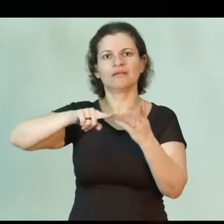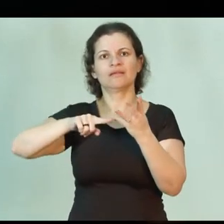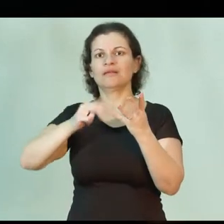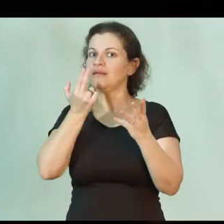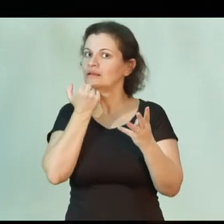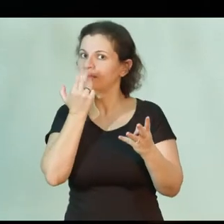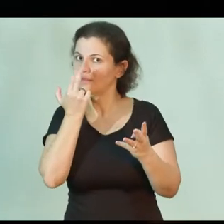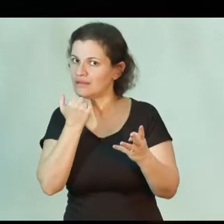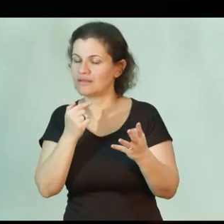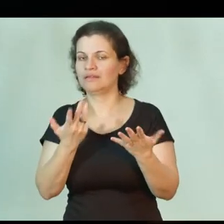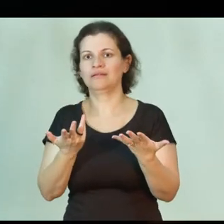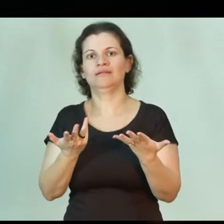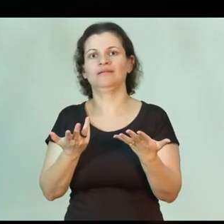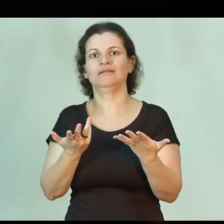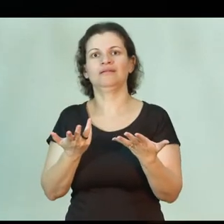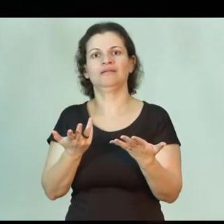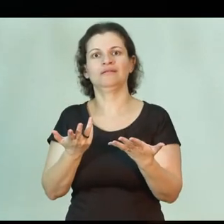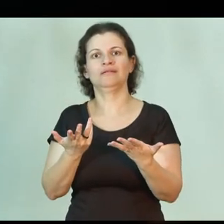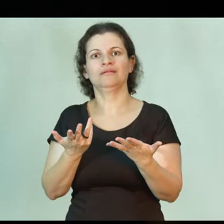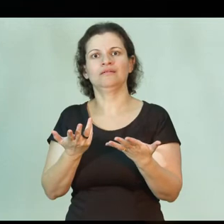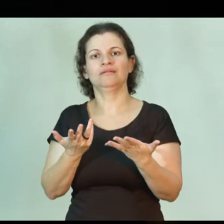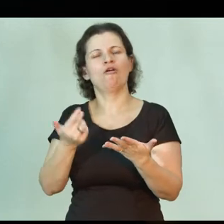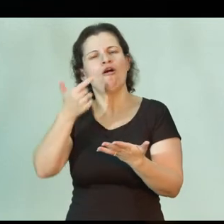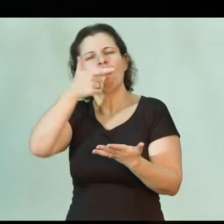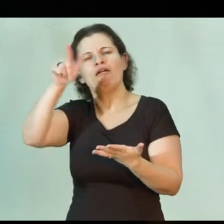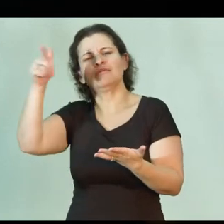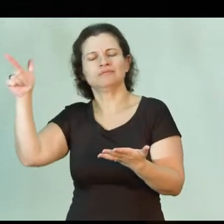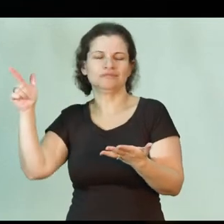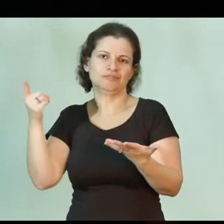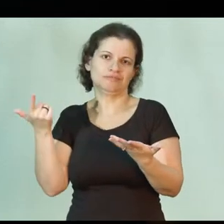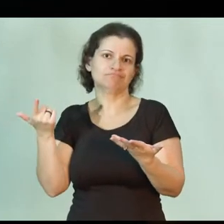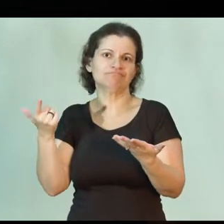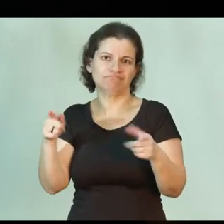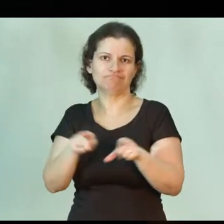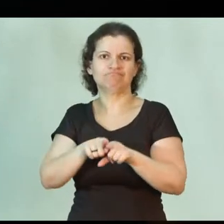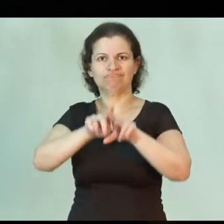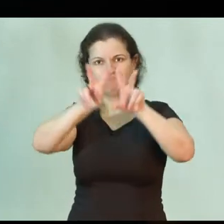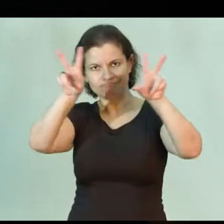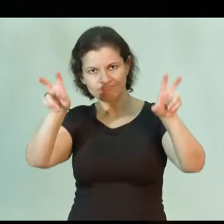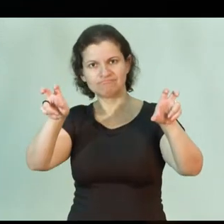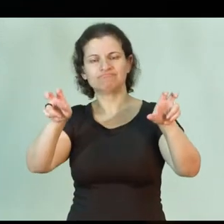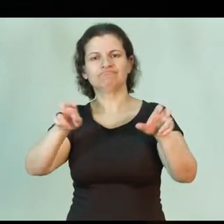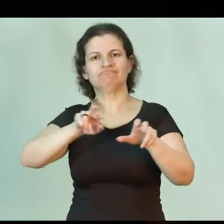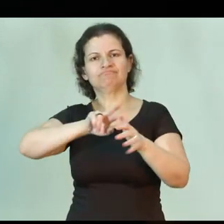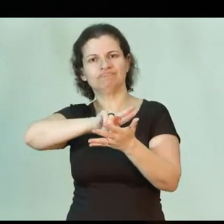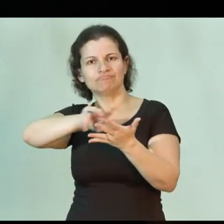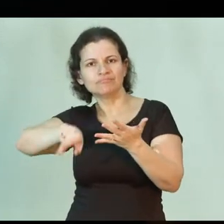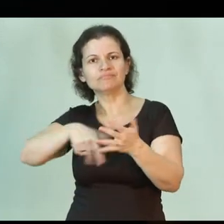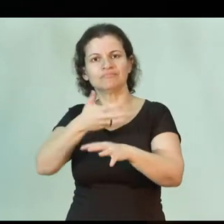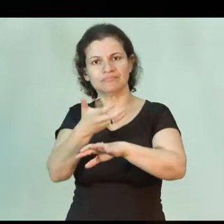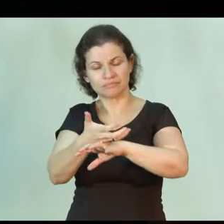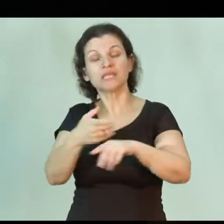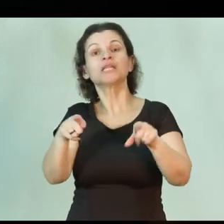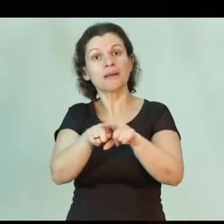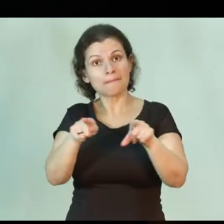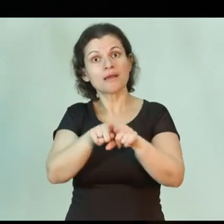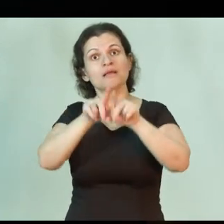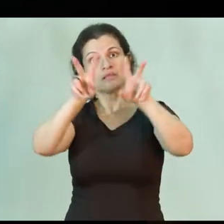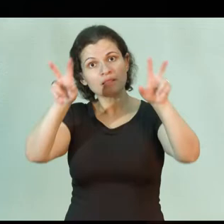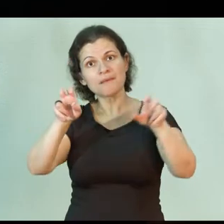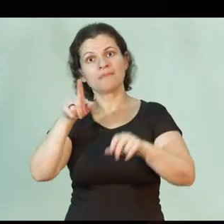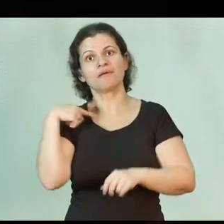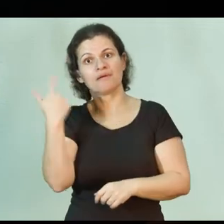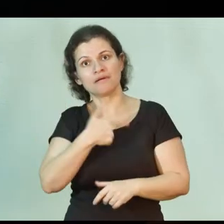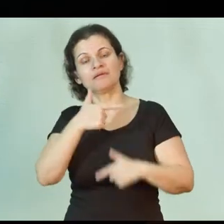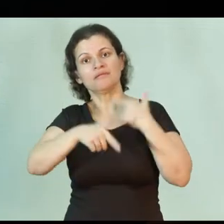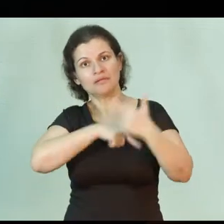nutrição, outros tópicos multidisciplinares são temas que a gente